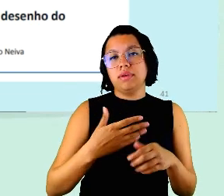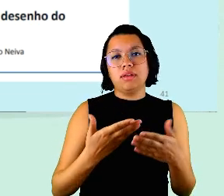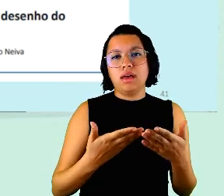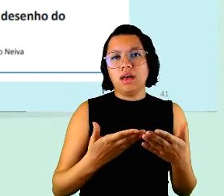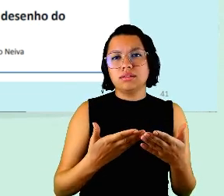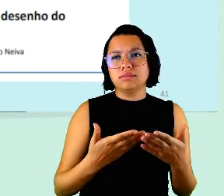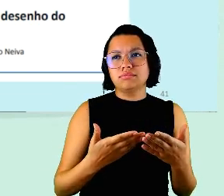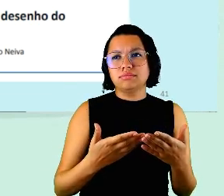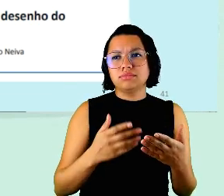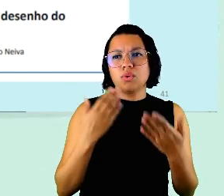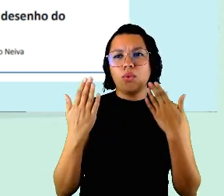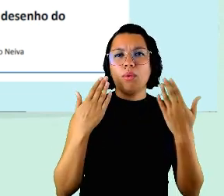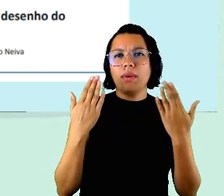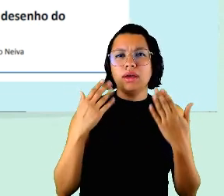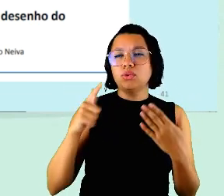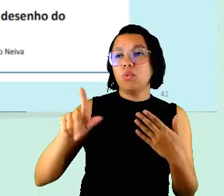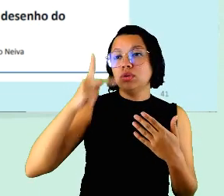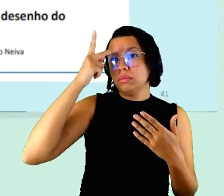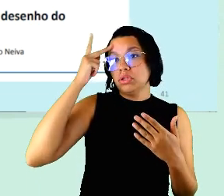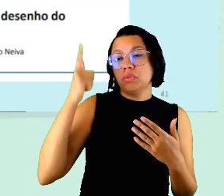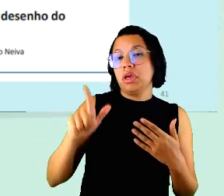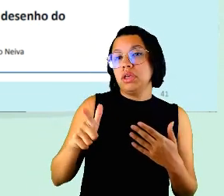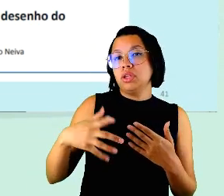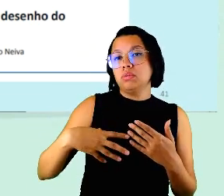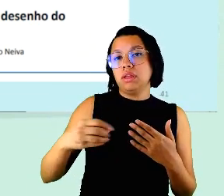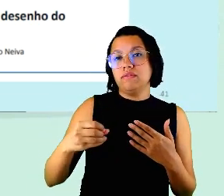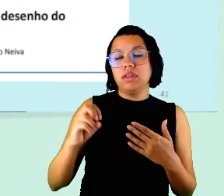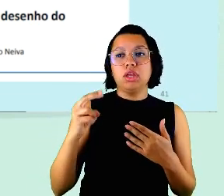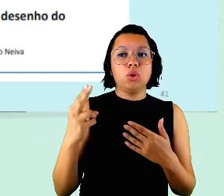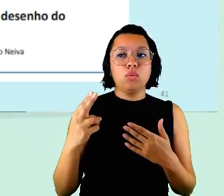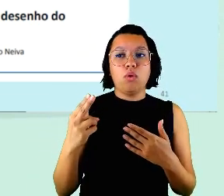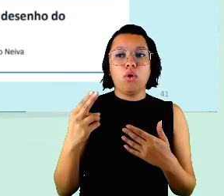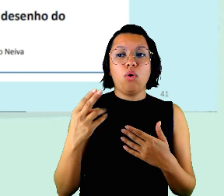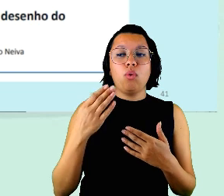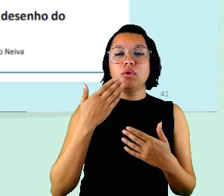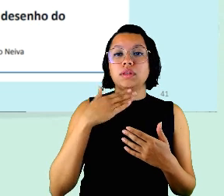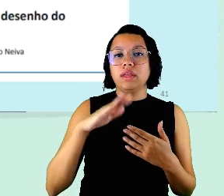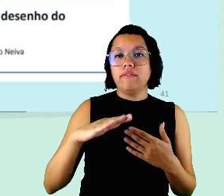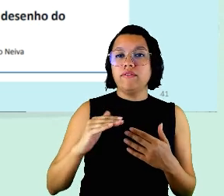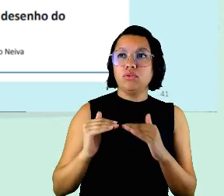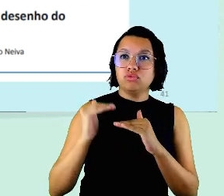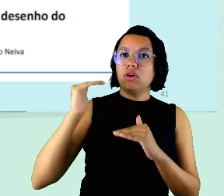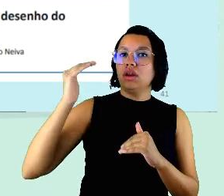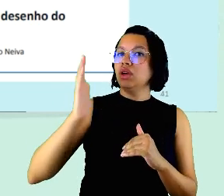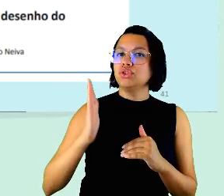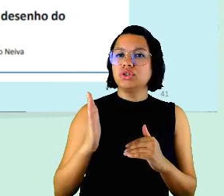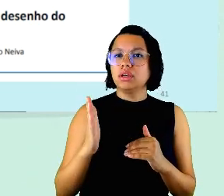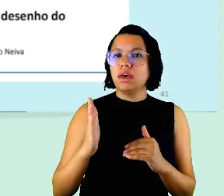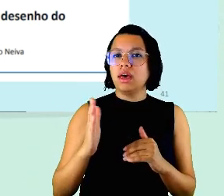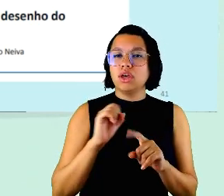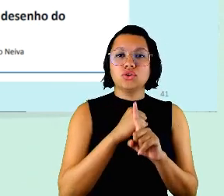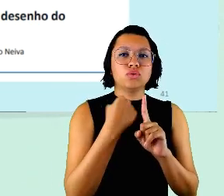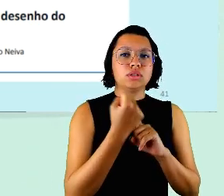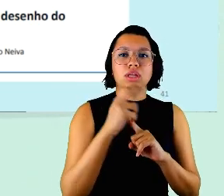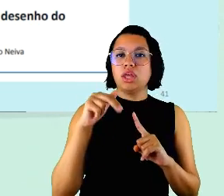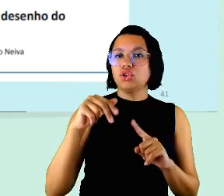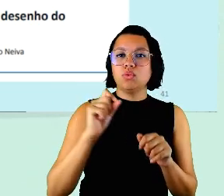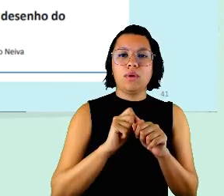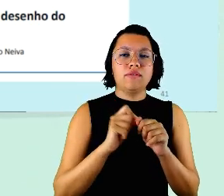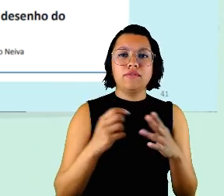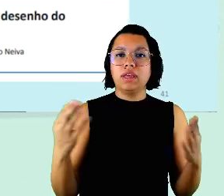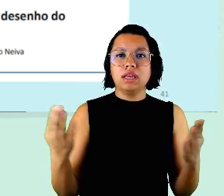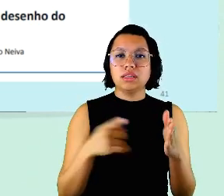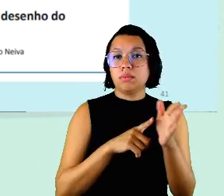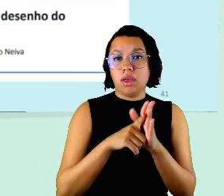com filhos grandes ou que não tem filhos são questões que a sociedade nunca se fez a gente chama isso de labirinto de cristal